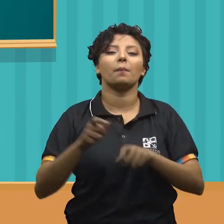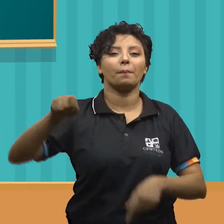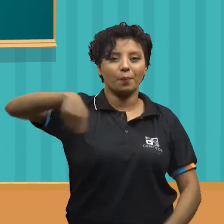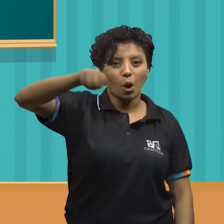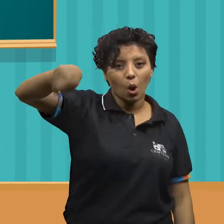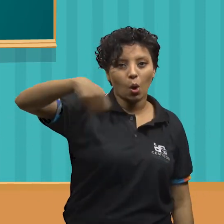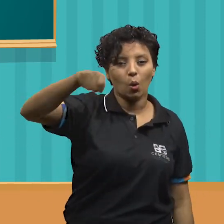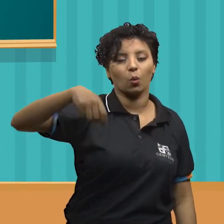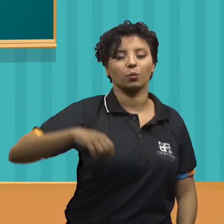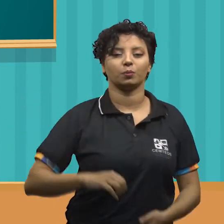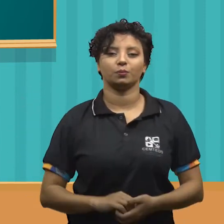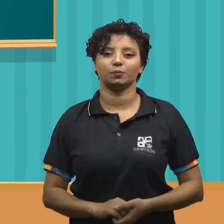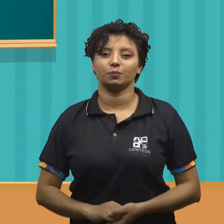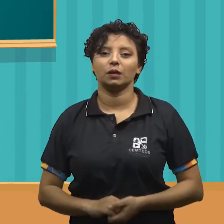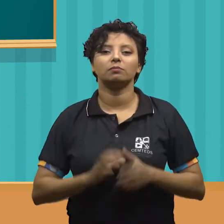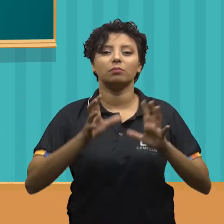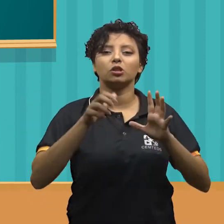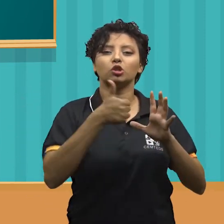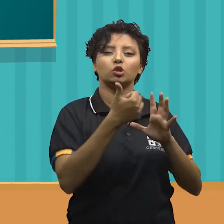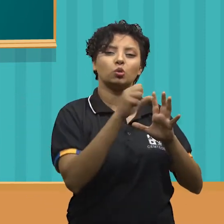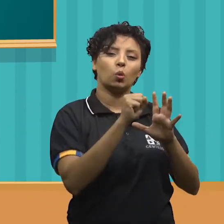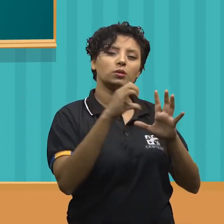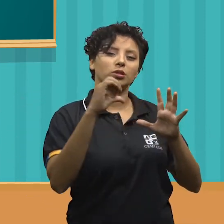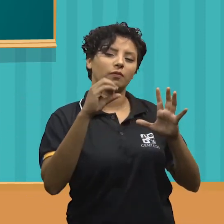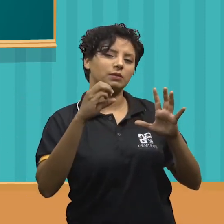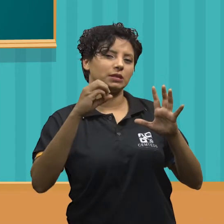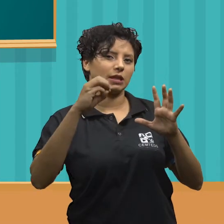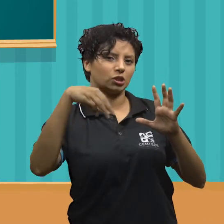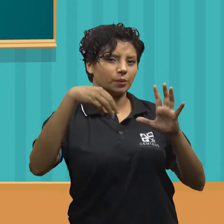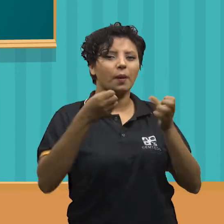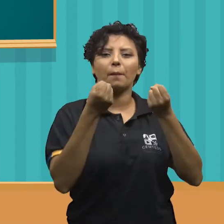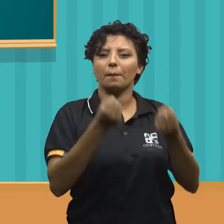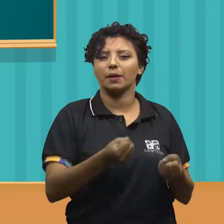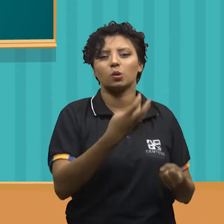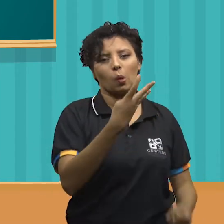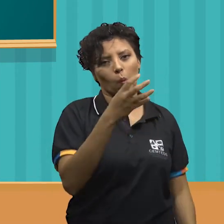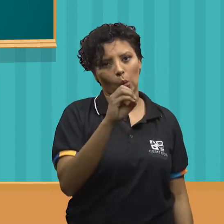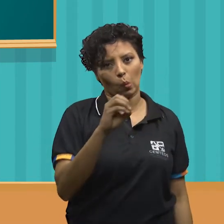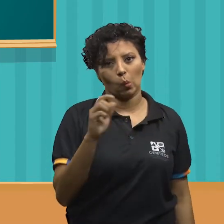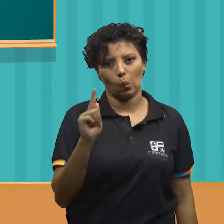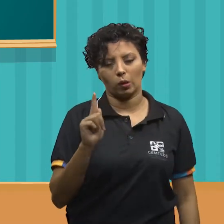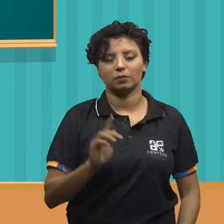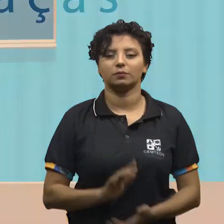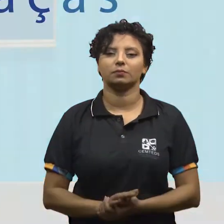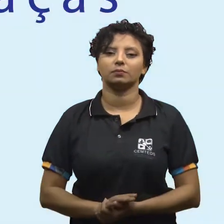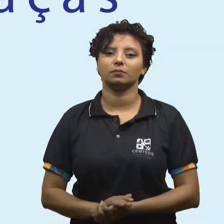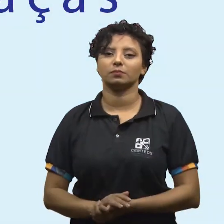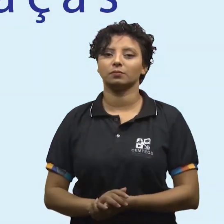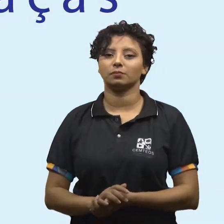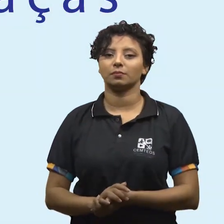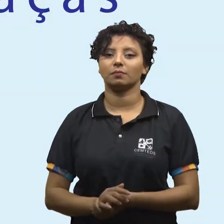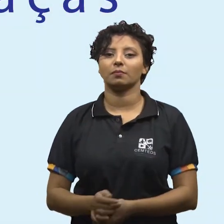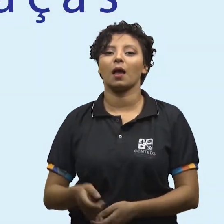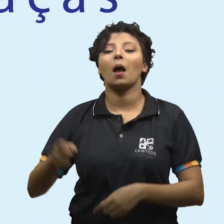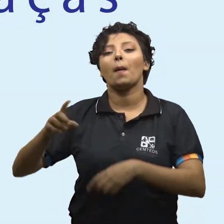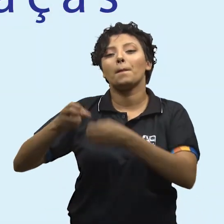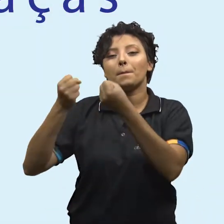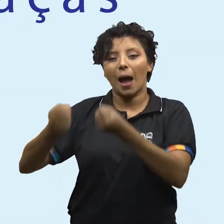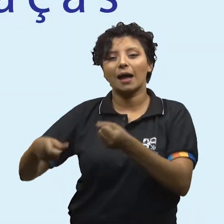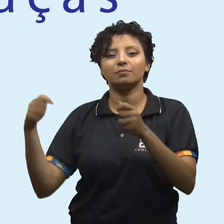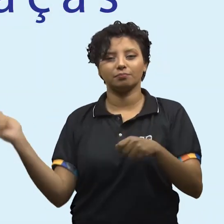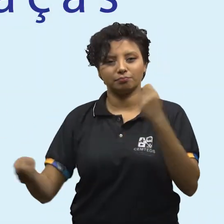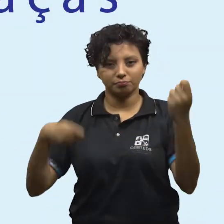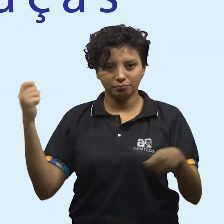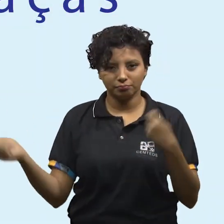com diâmetro de 18 a 20 cm e peso mínimo de 400 gramas. As duas massas são utilizadas na execução de